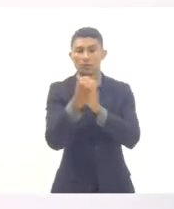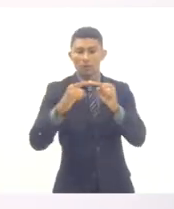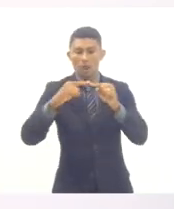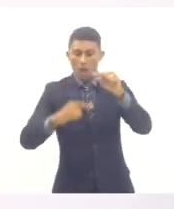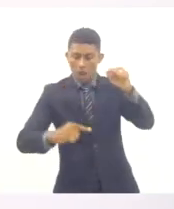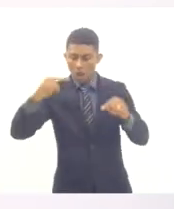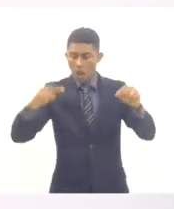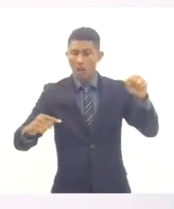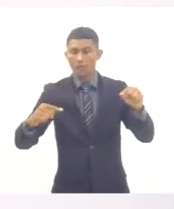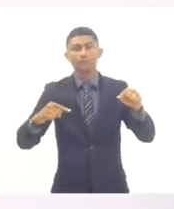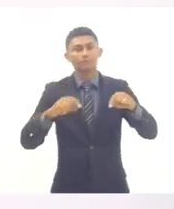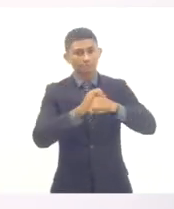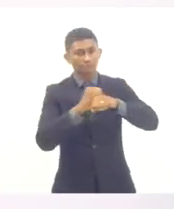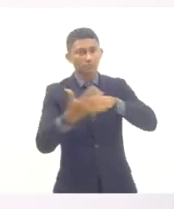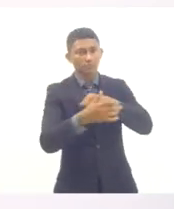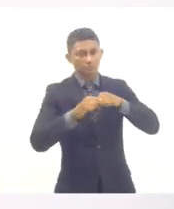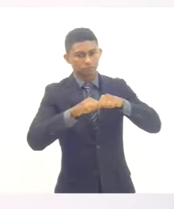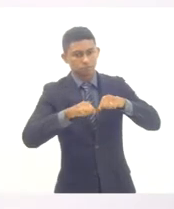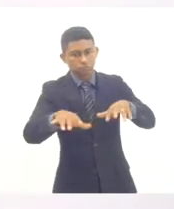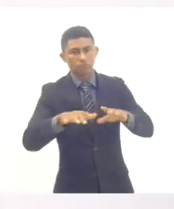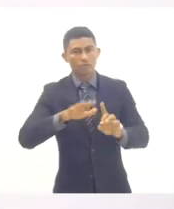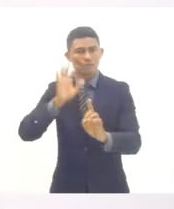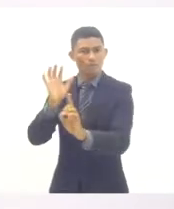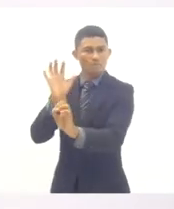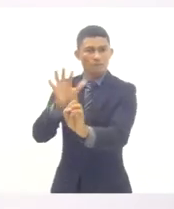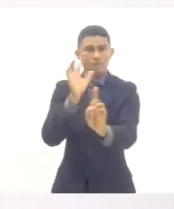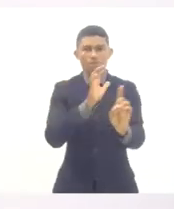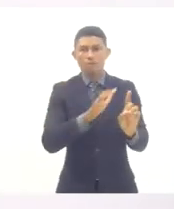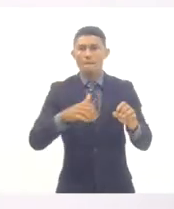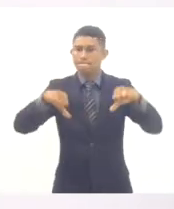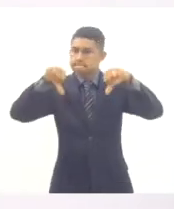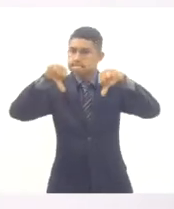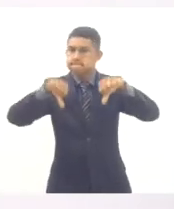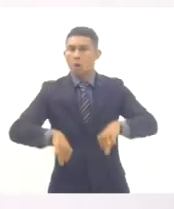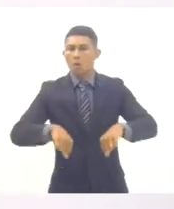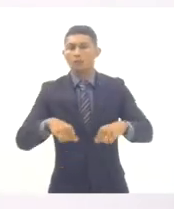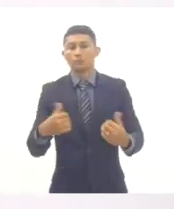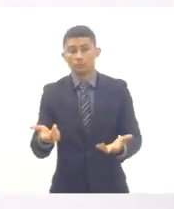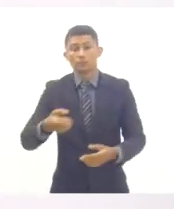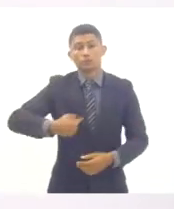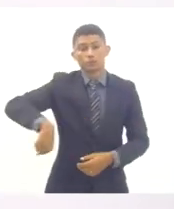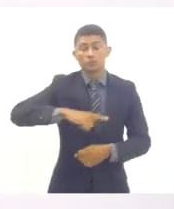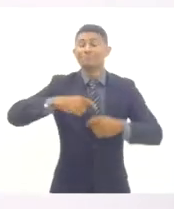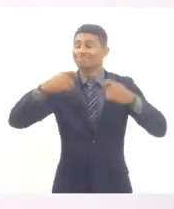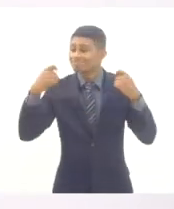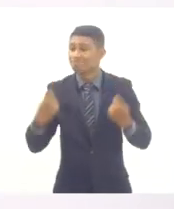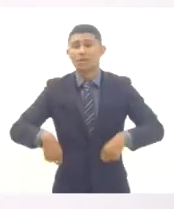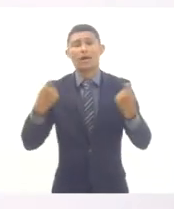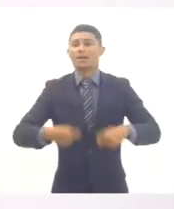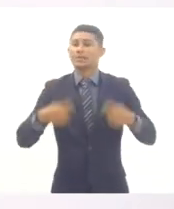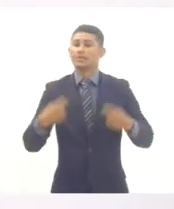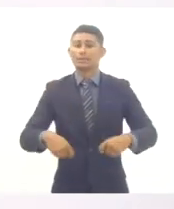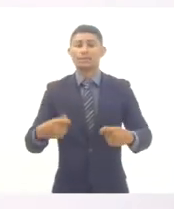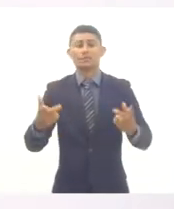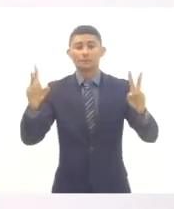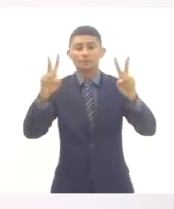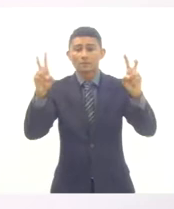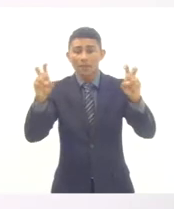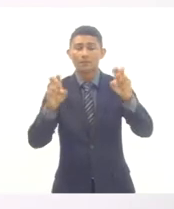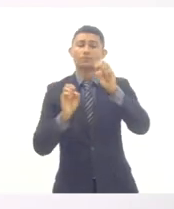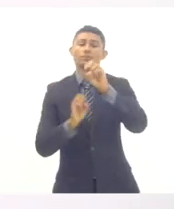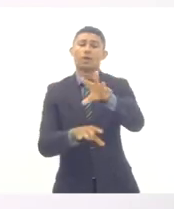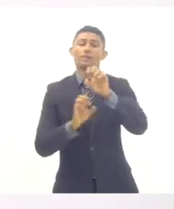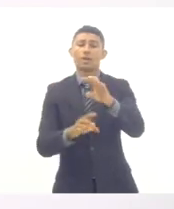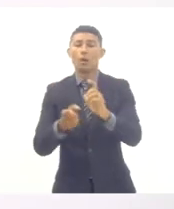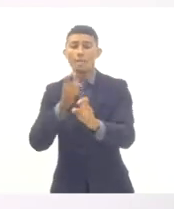impacto dessa pandemia é especialmente brutal, a gente precisa, sim, falar de educação, falar